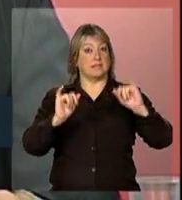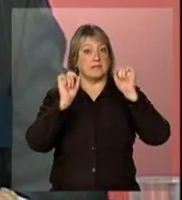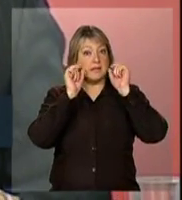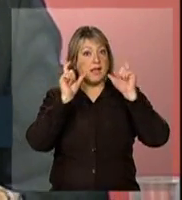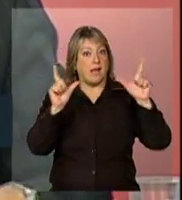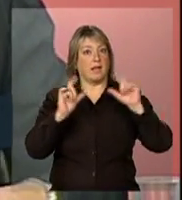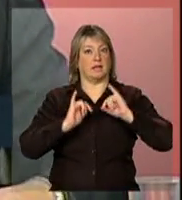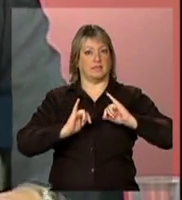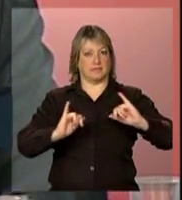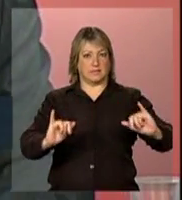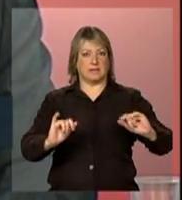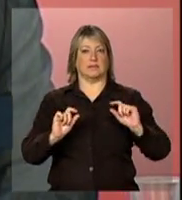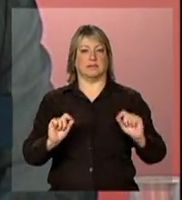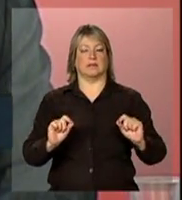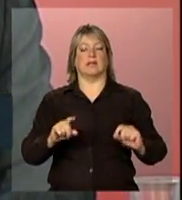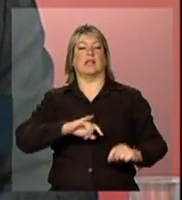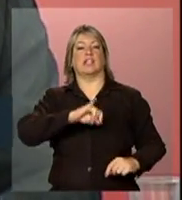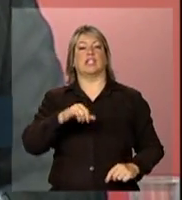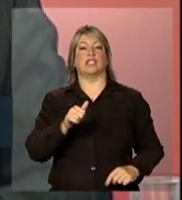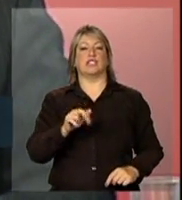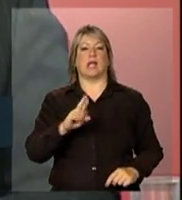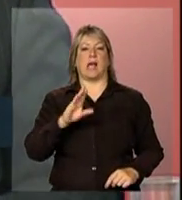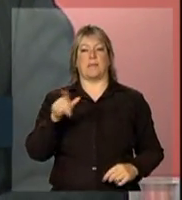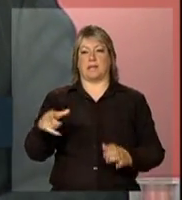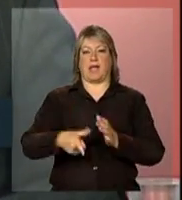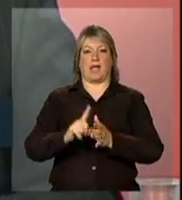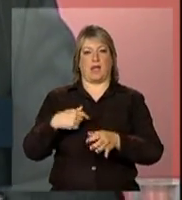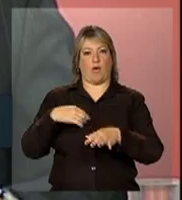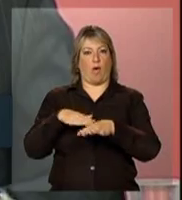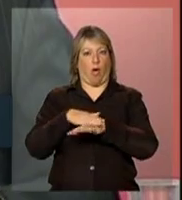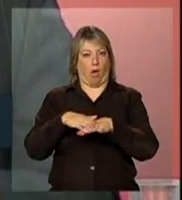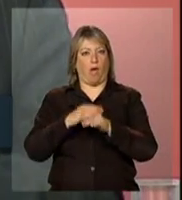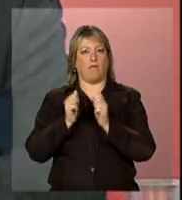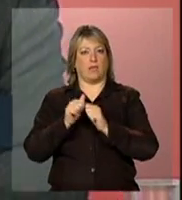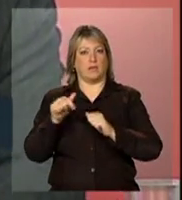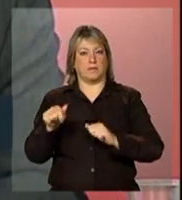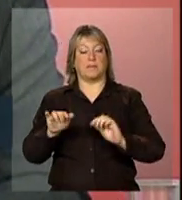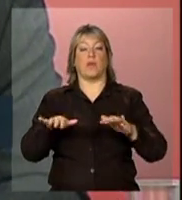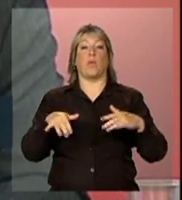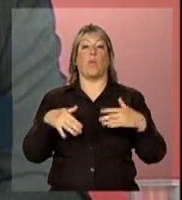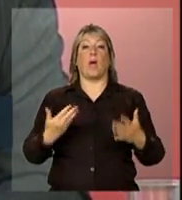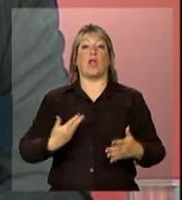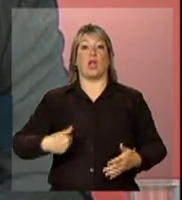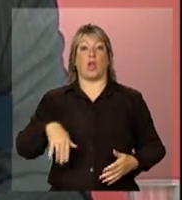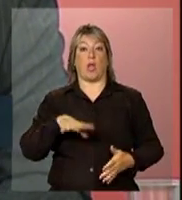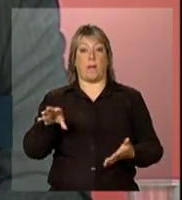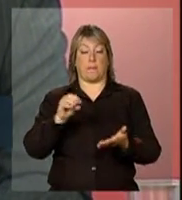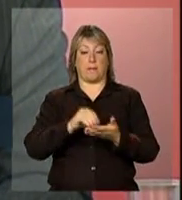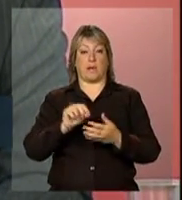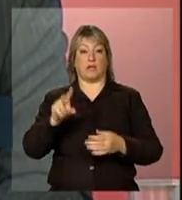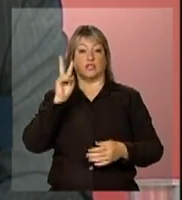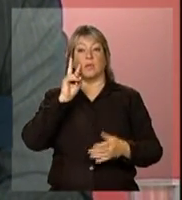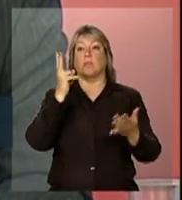estava comentando aqui com o Jarbas, quando a gente pega os casos novos por AIDS,